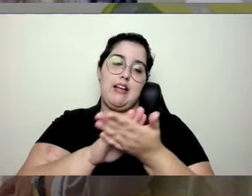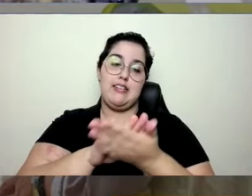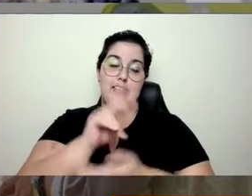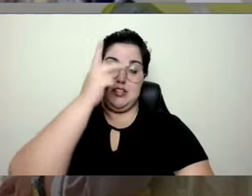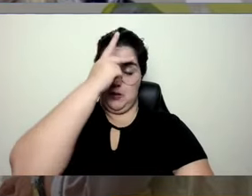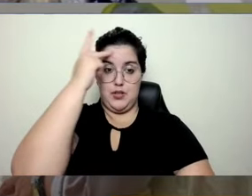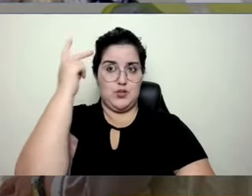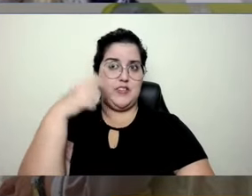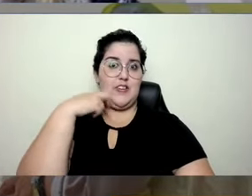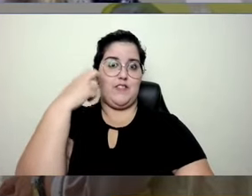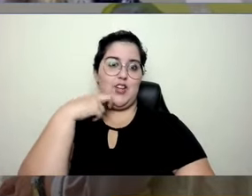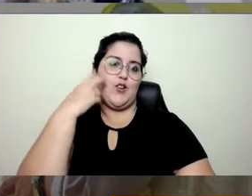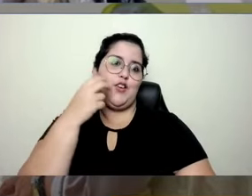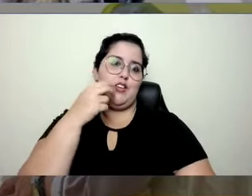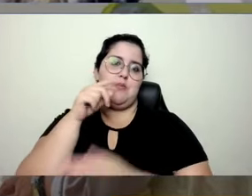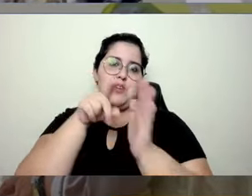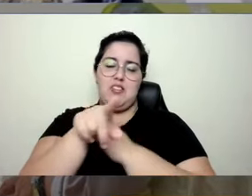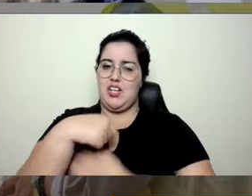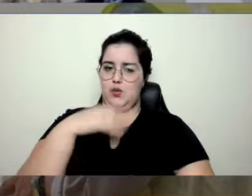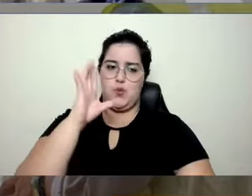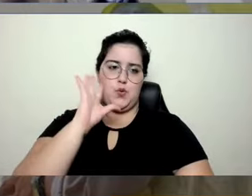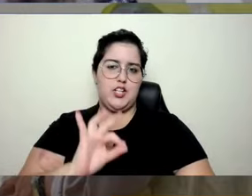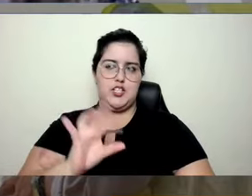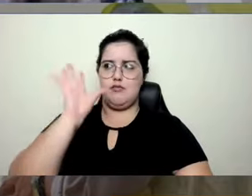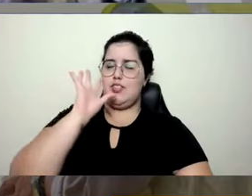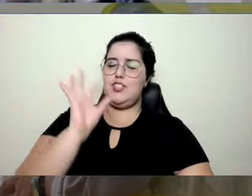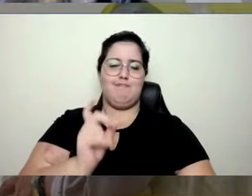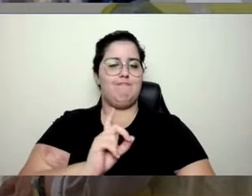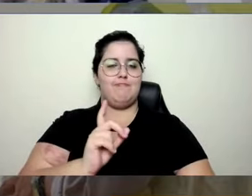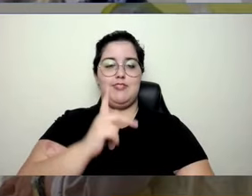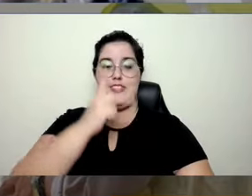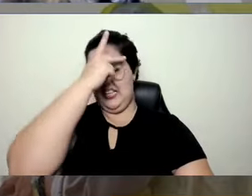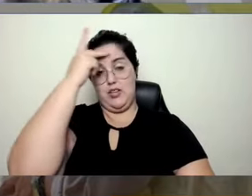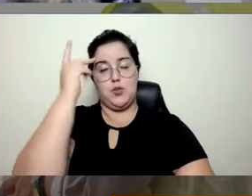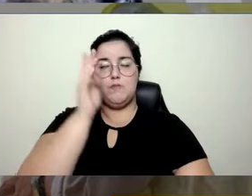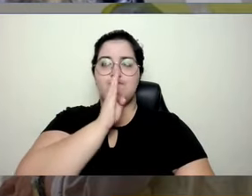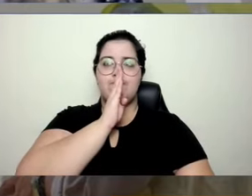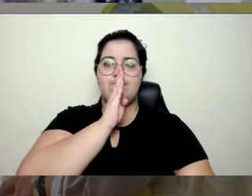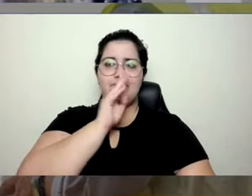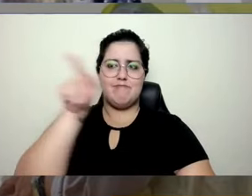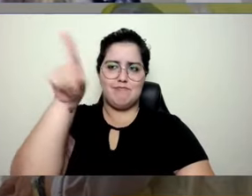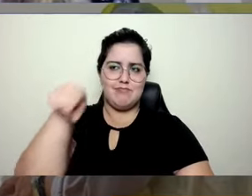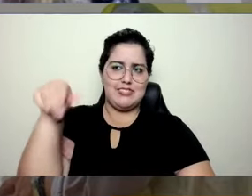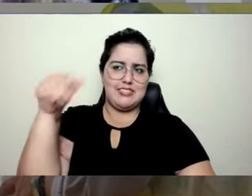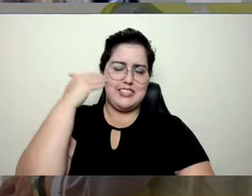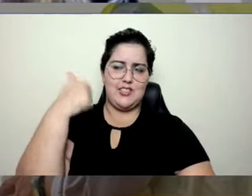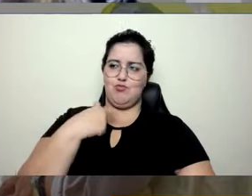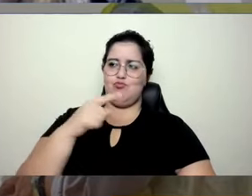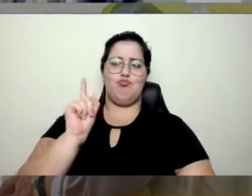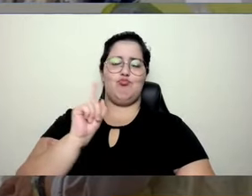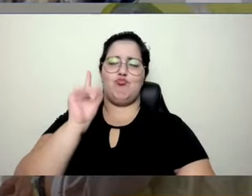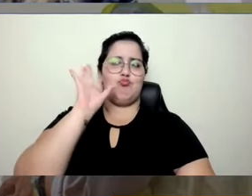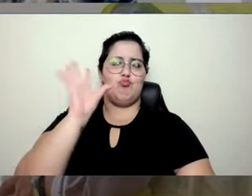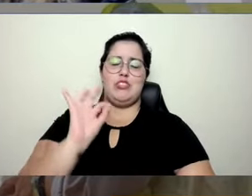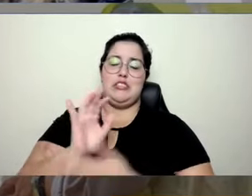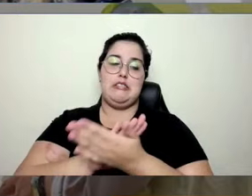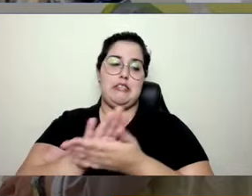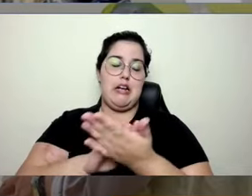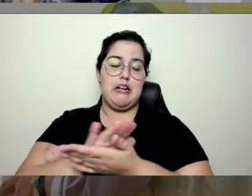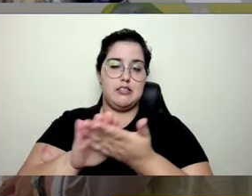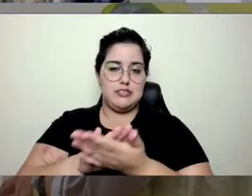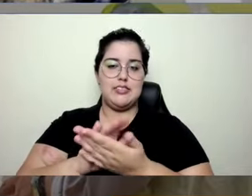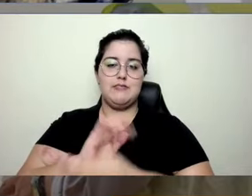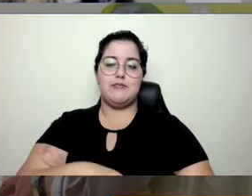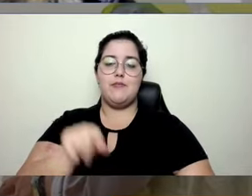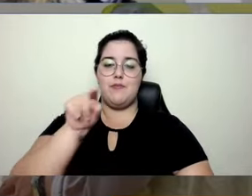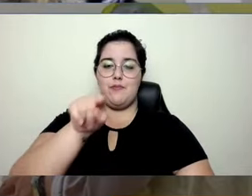perguntando o tempo inteiro o a gente não entendeu, a gente olha para os lados, tá, todo mundo entendeu, então deixa, né, e um abraço